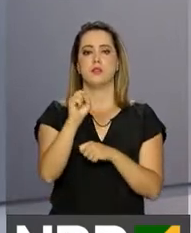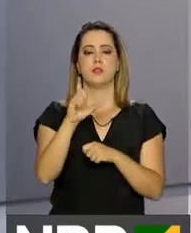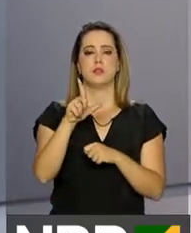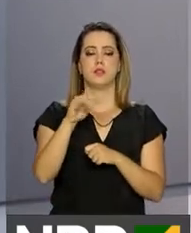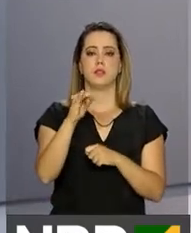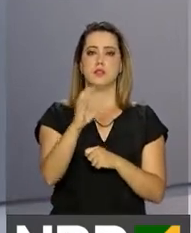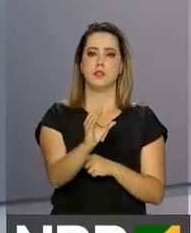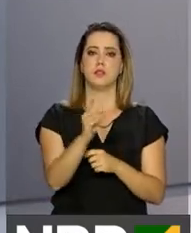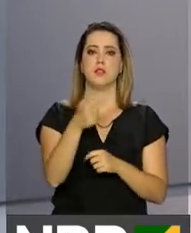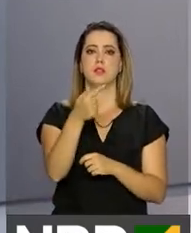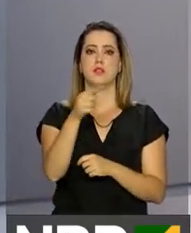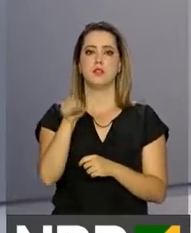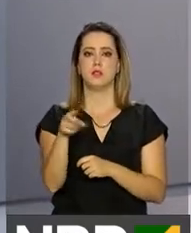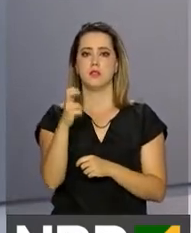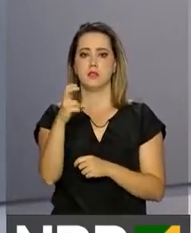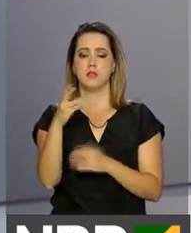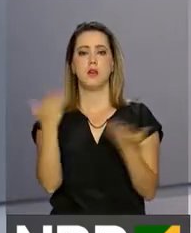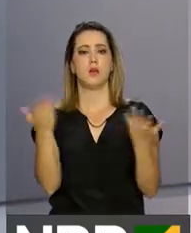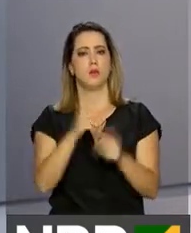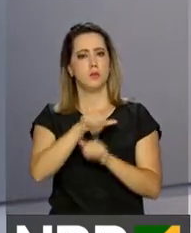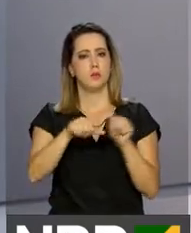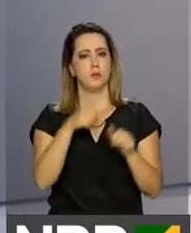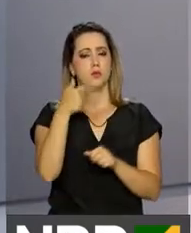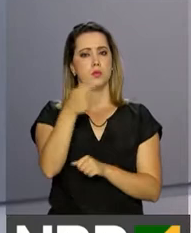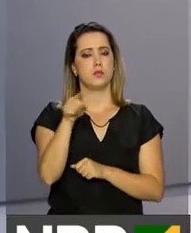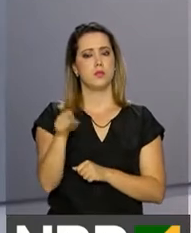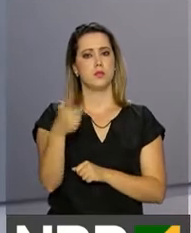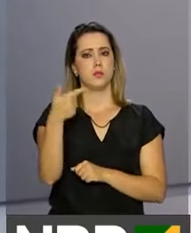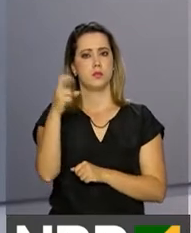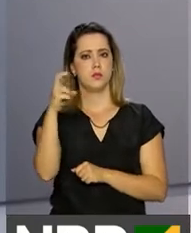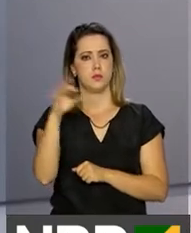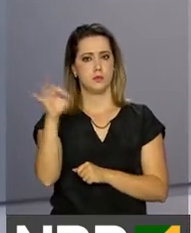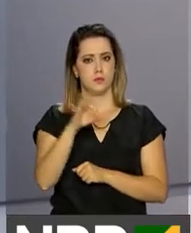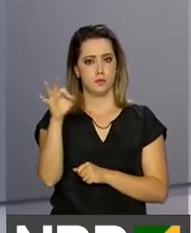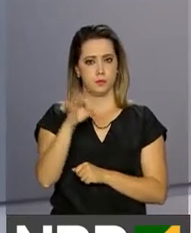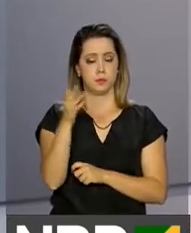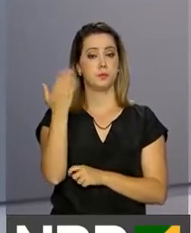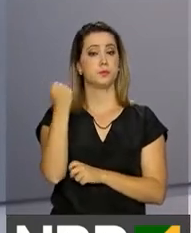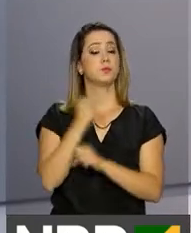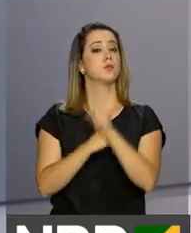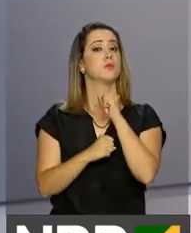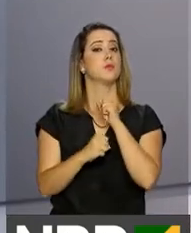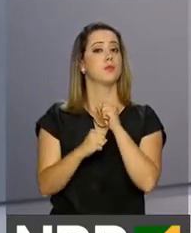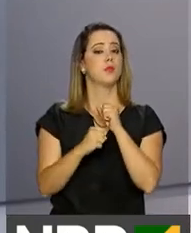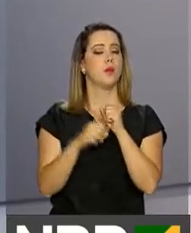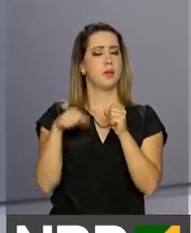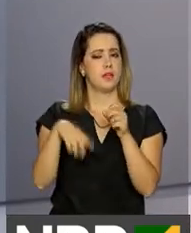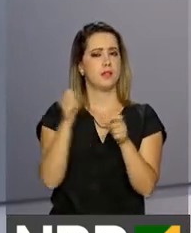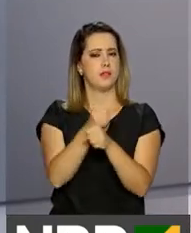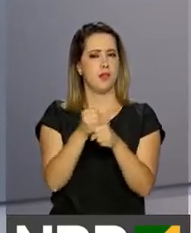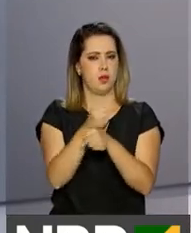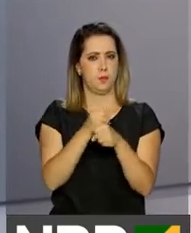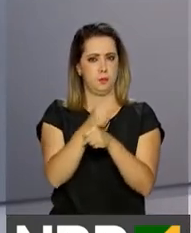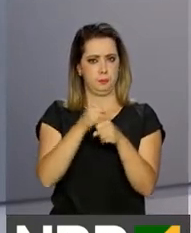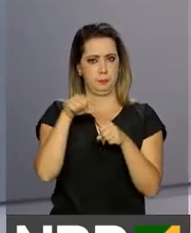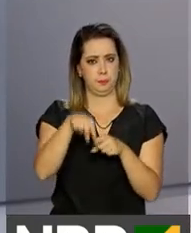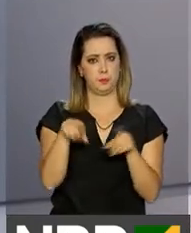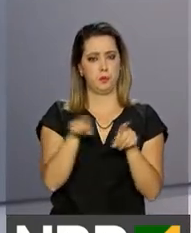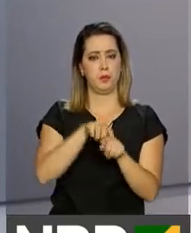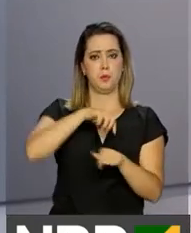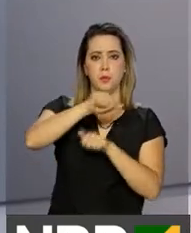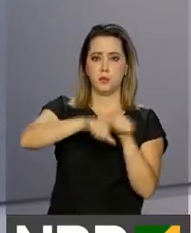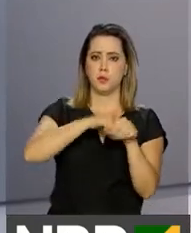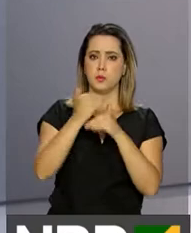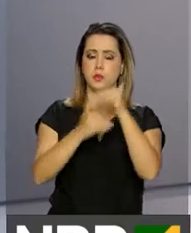Selic, de 7,5% para 7,25% no final de 2017. Houve ainda alteração na projeção de